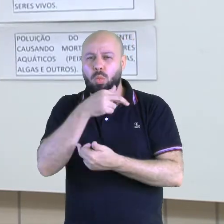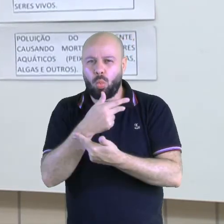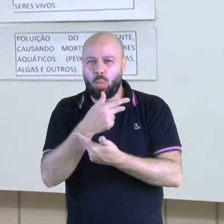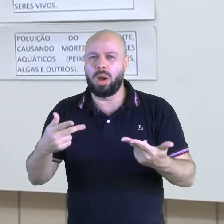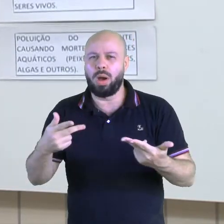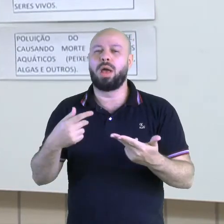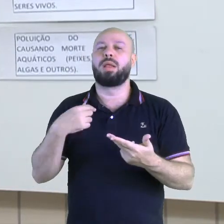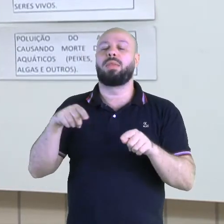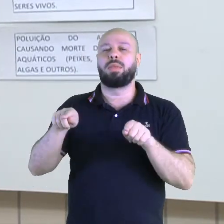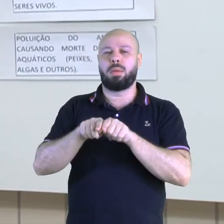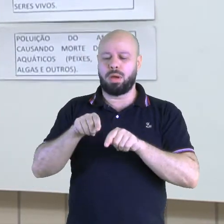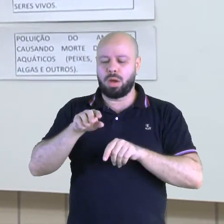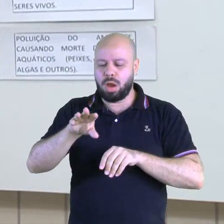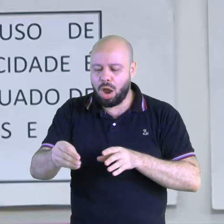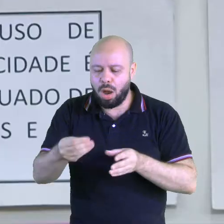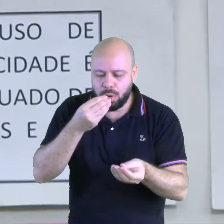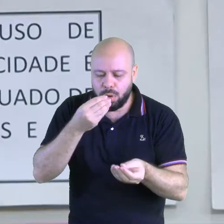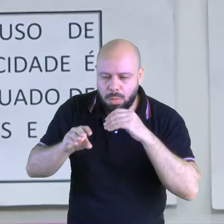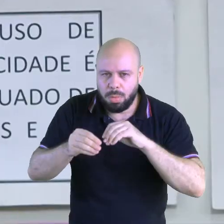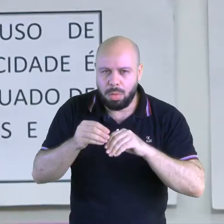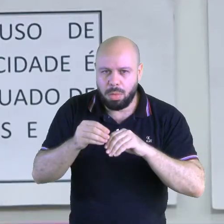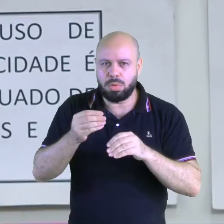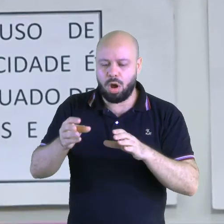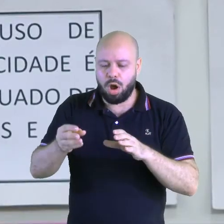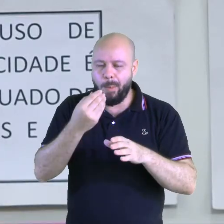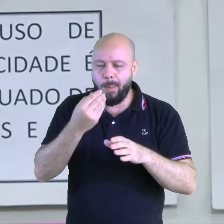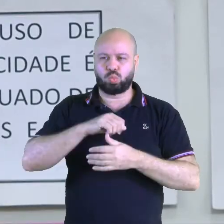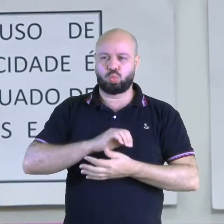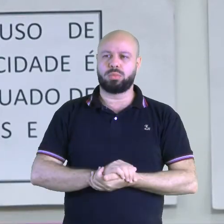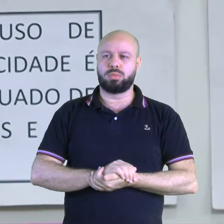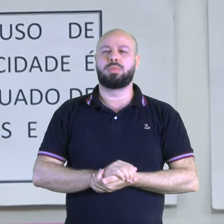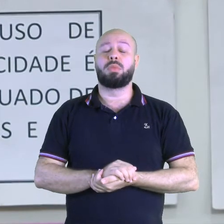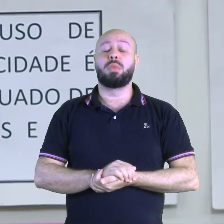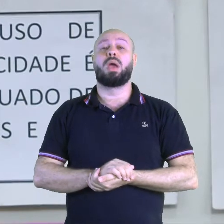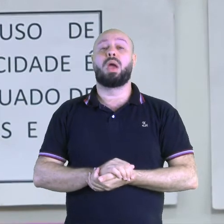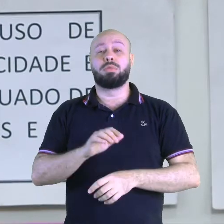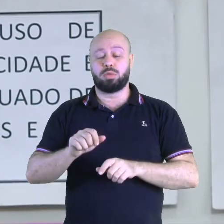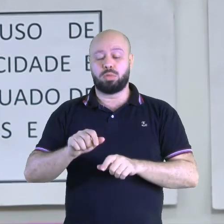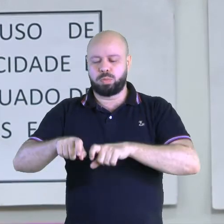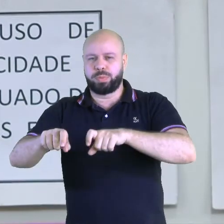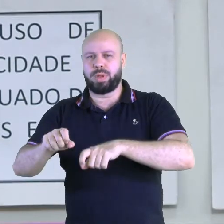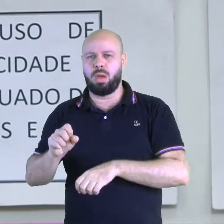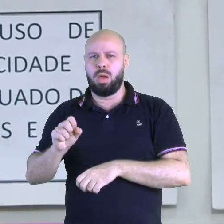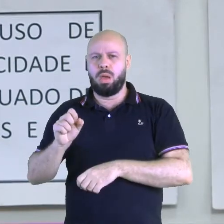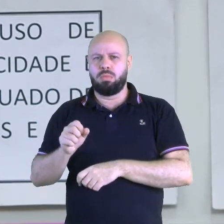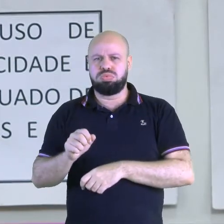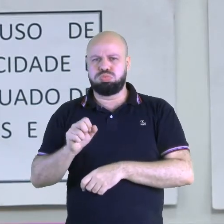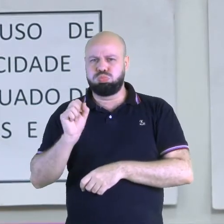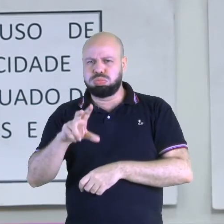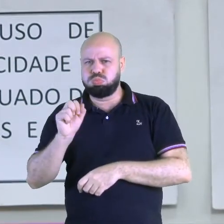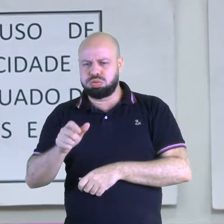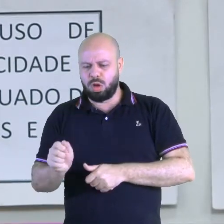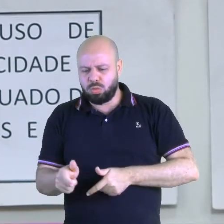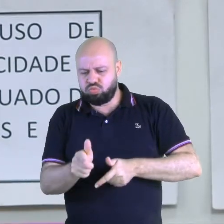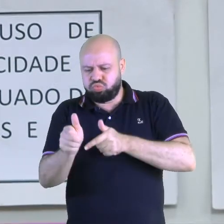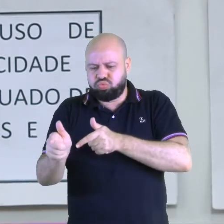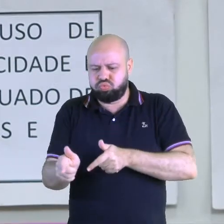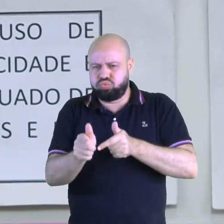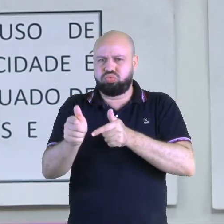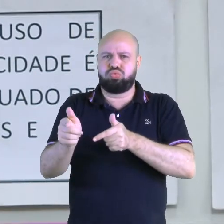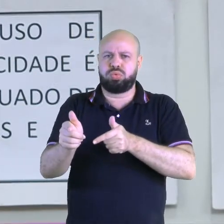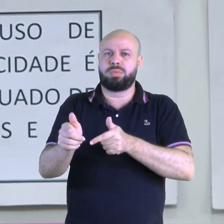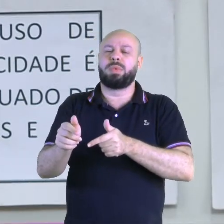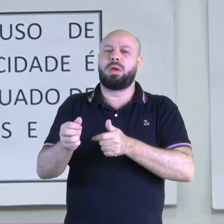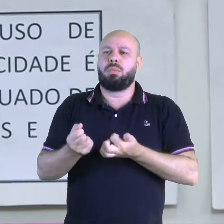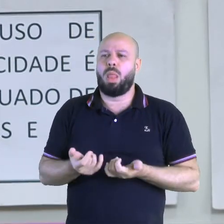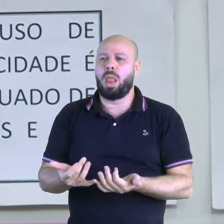No campo, é causada pelo uso de agrotóxicos, nas lavouras. Na cidade, é provocada pelo